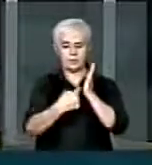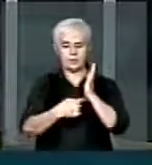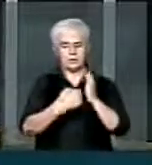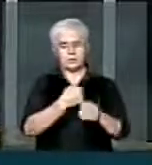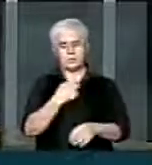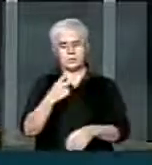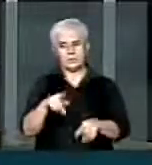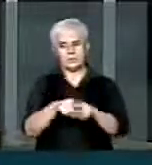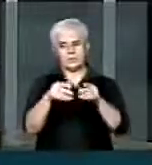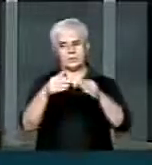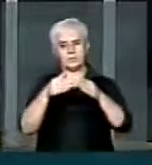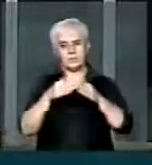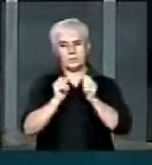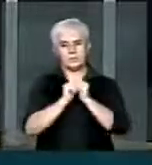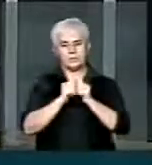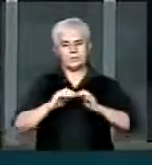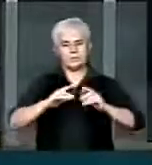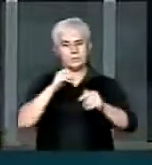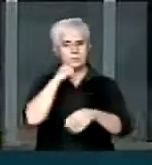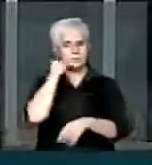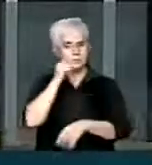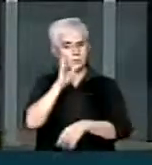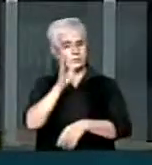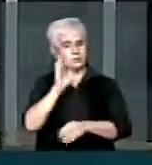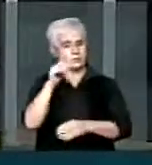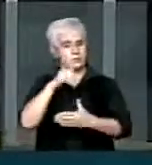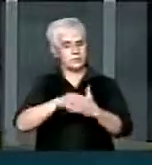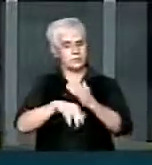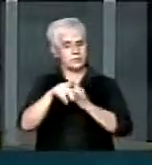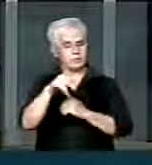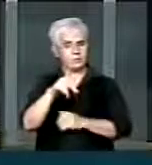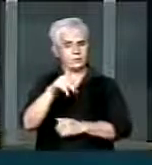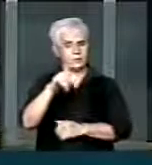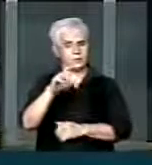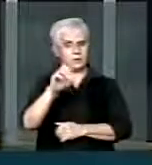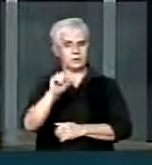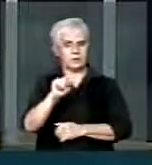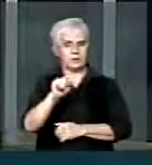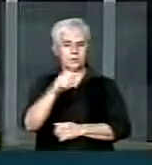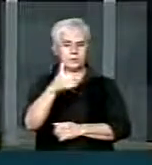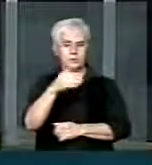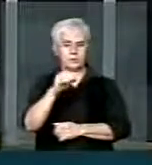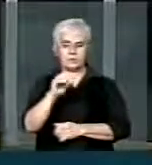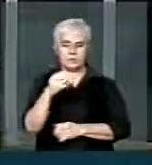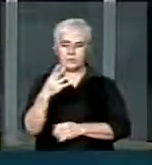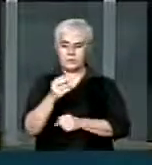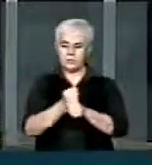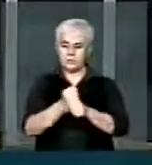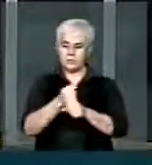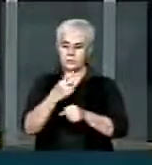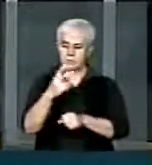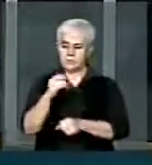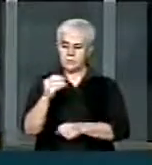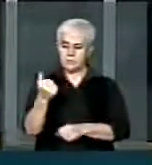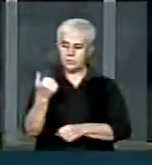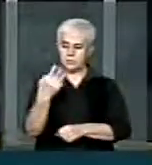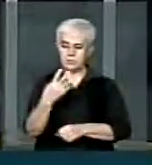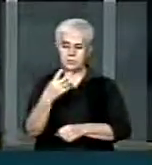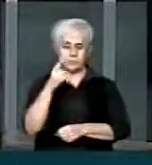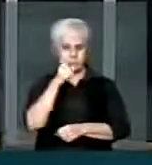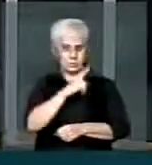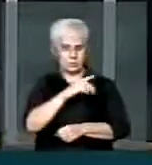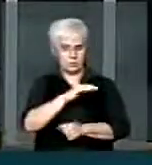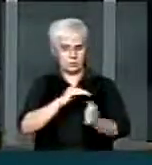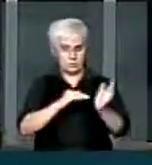apelo aos senhores senadores que já votaram o PLS 104, 2014, lá no